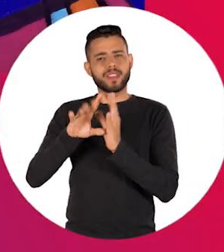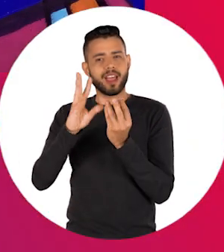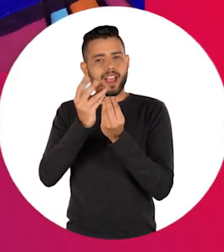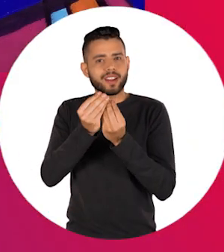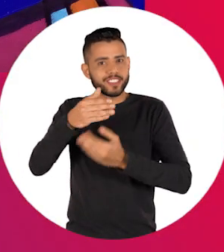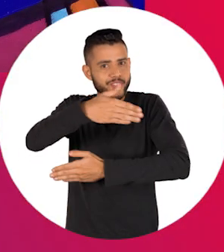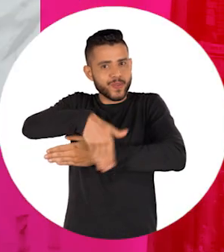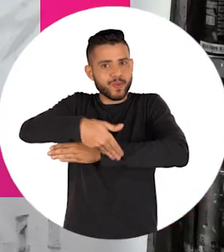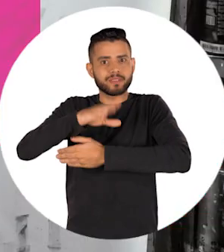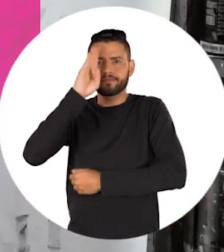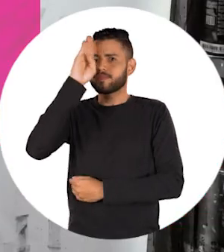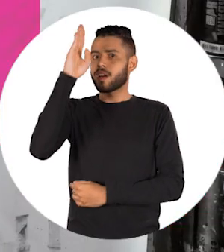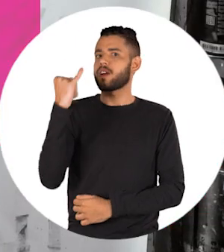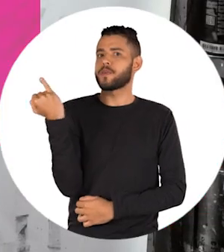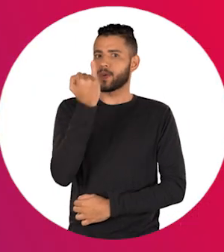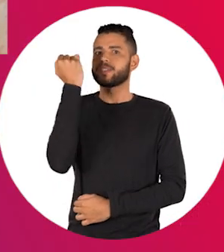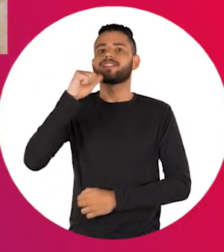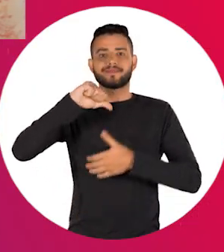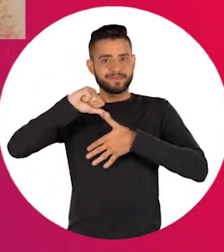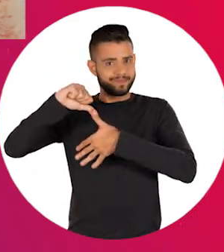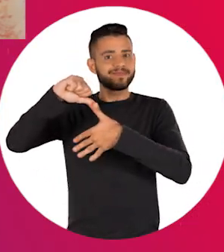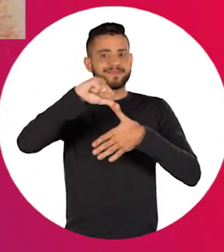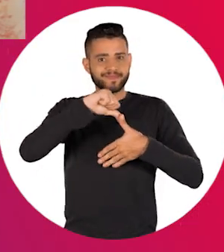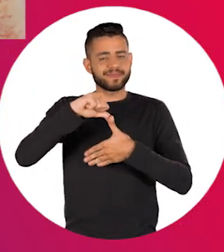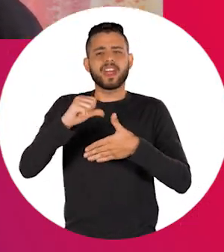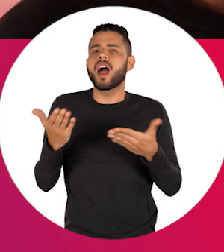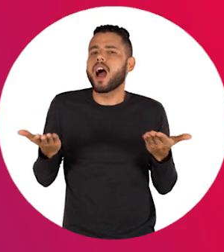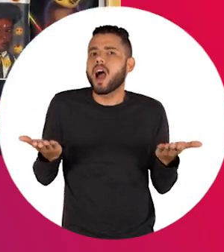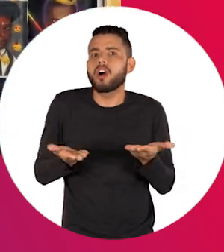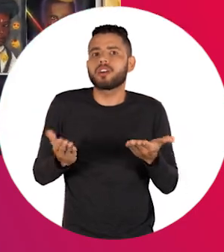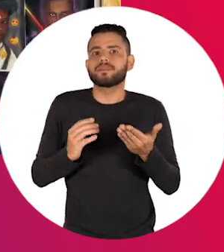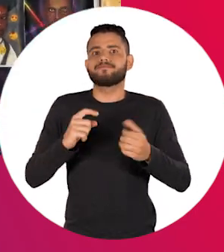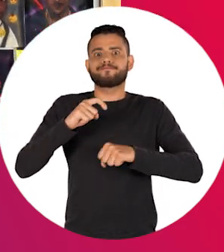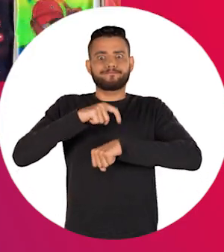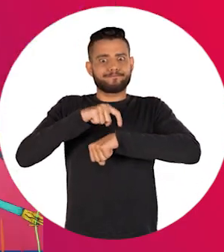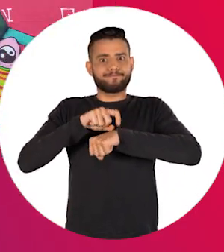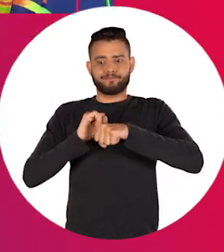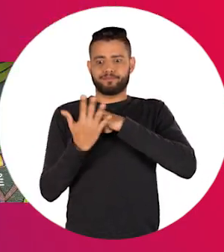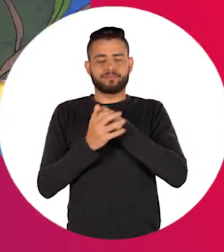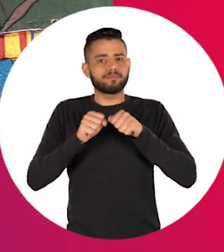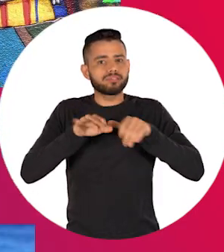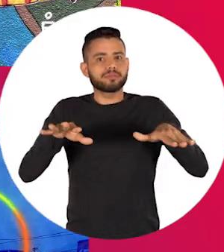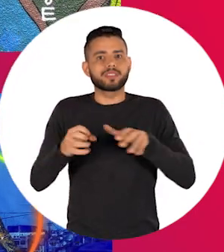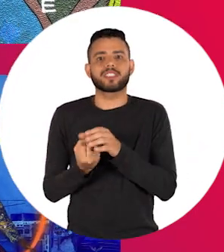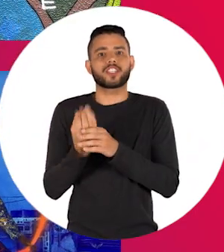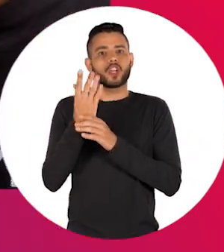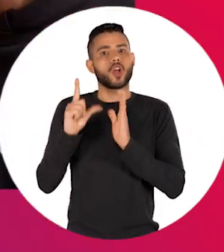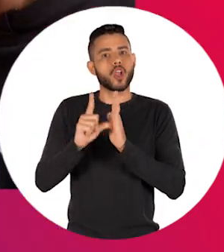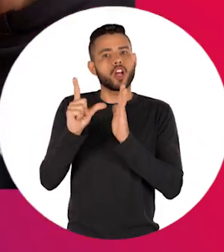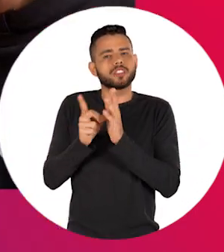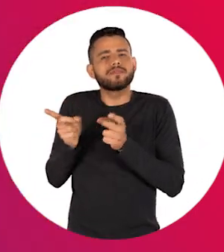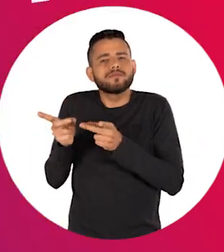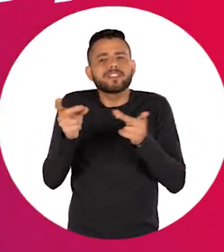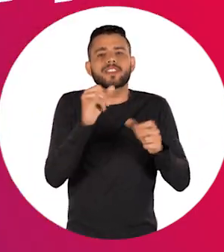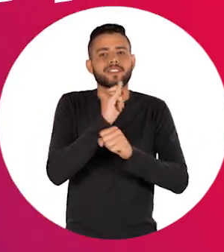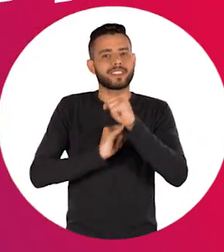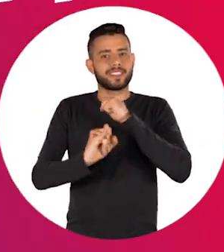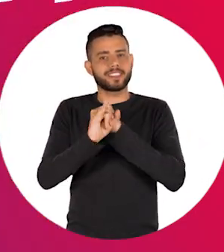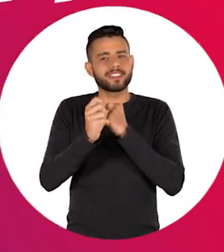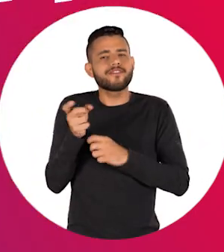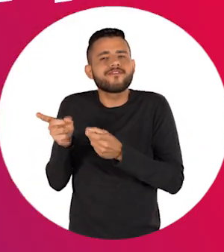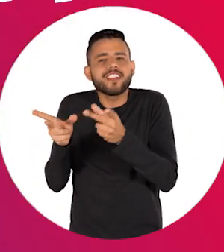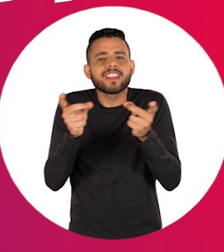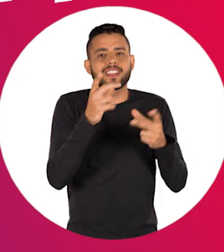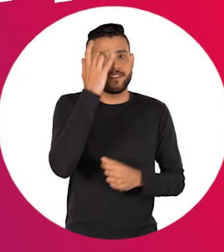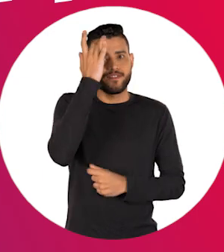importante da América Latina. Com a pandemia nós tivemos a nossa loja virtual de uma forma mais prática e segura. A arte